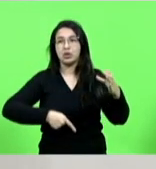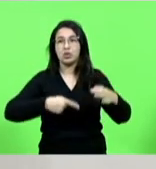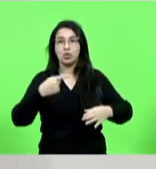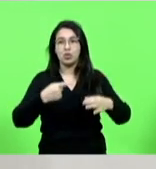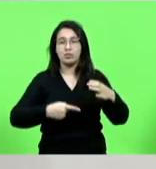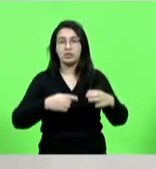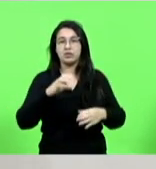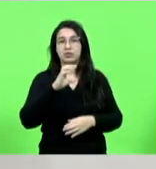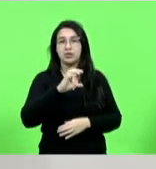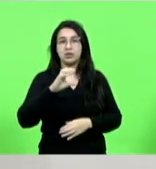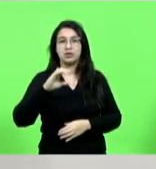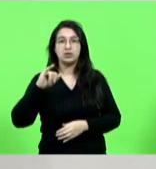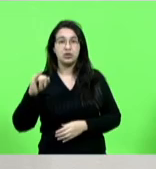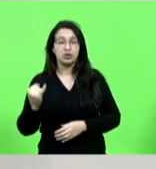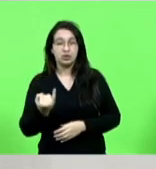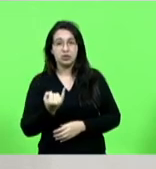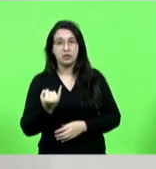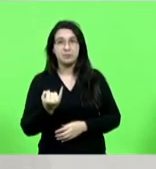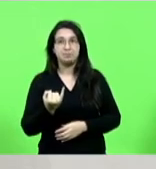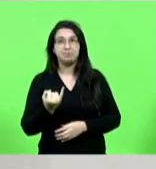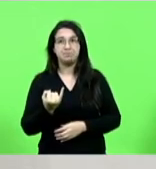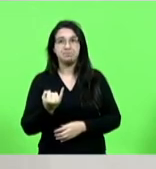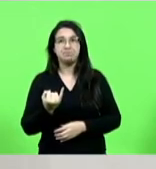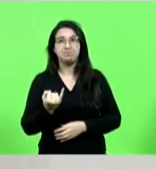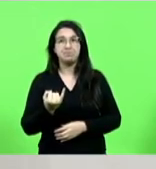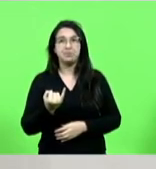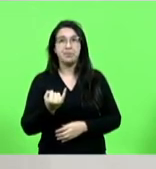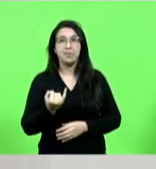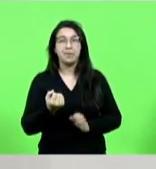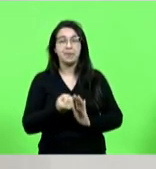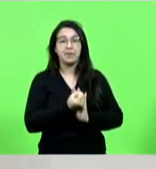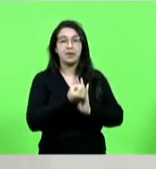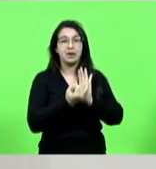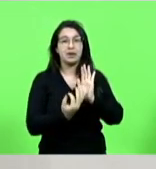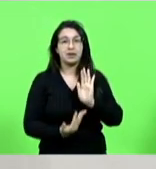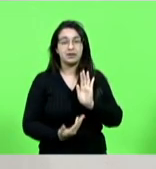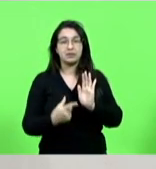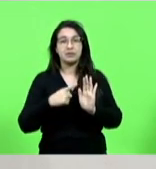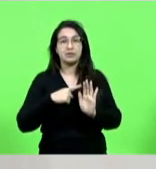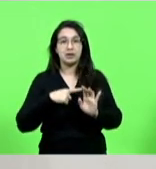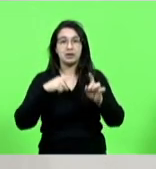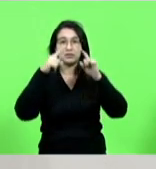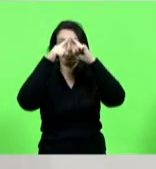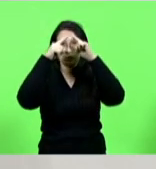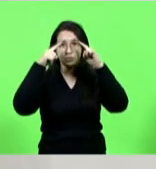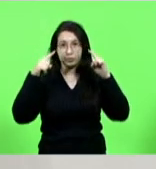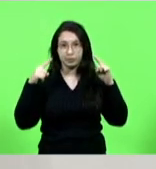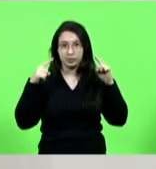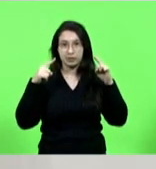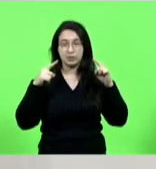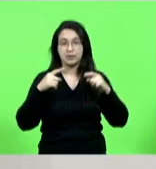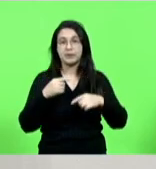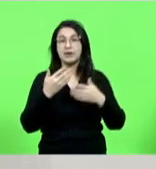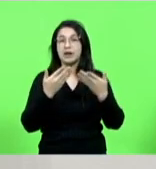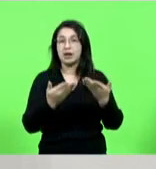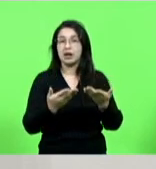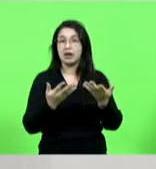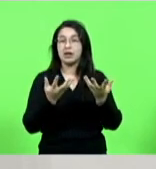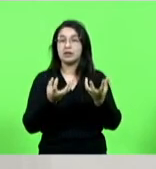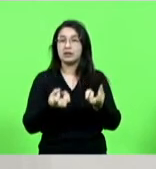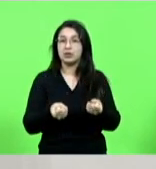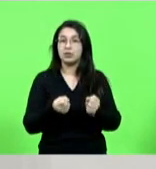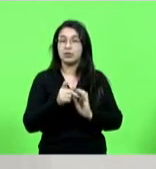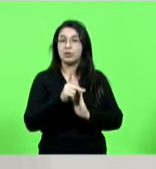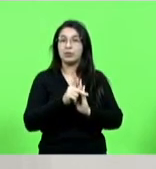Constituição e Justiça tendo como relator o deputado Moacir Sopelsa que deliberou um projeto